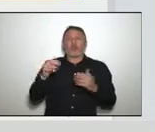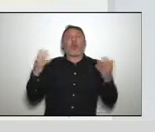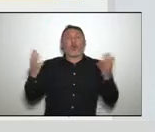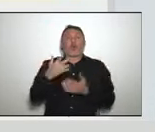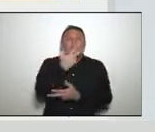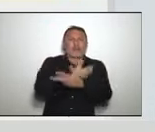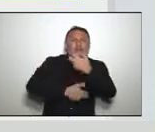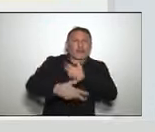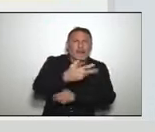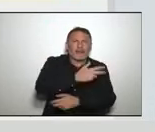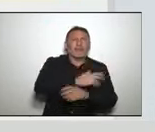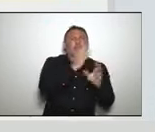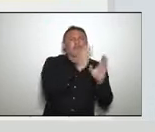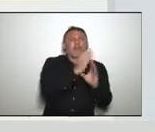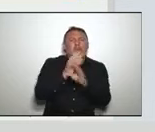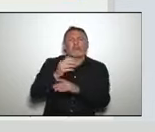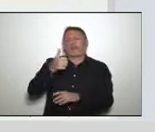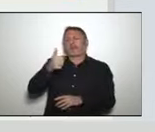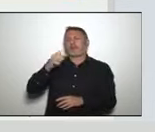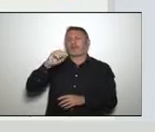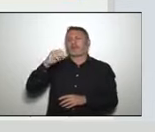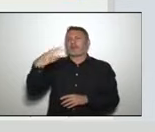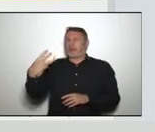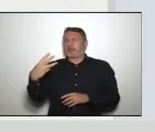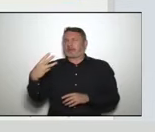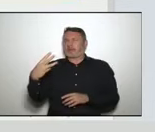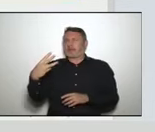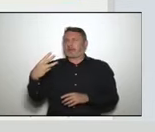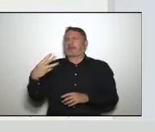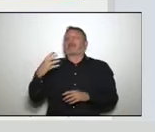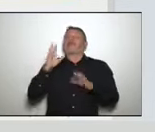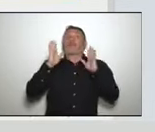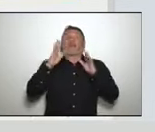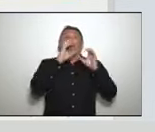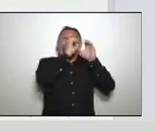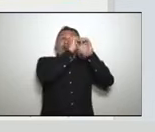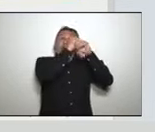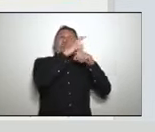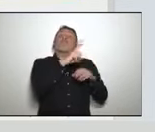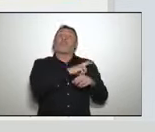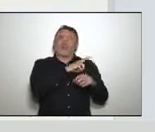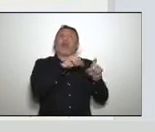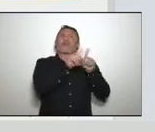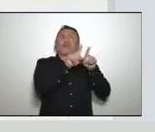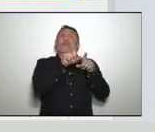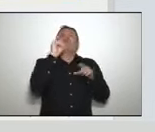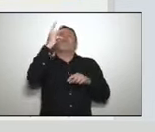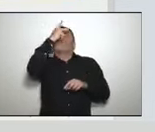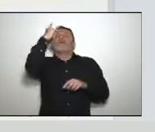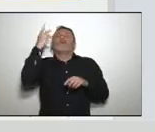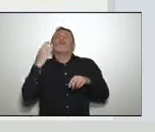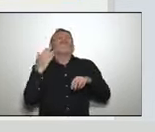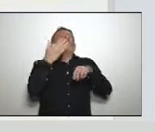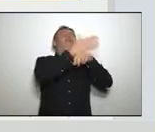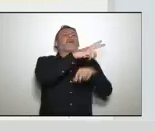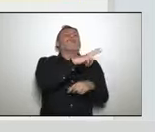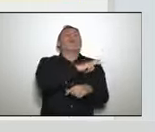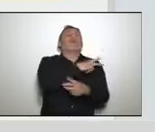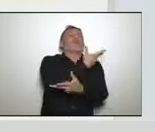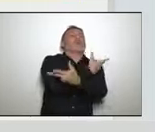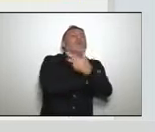casos, mas vieram dos laboratórios privados, porque agora eles têm que informar em tempo real os casos.